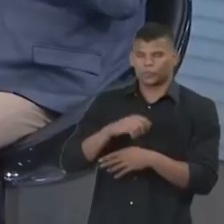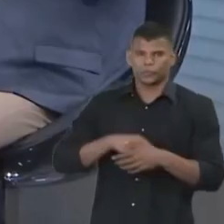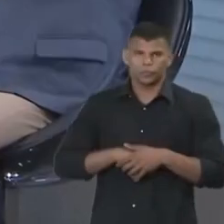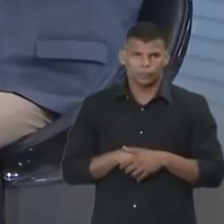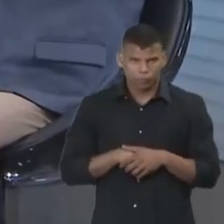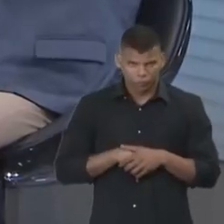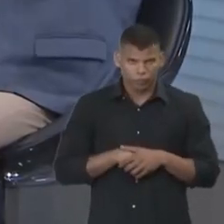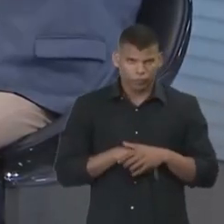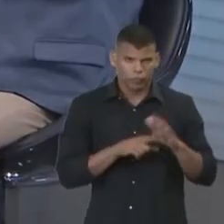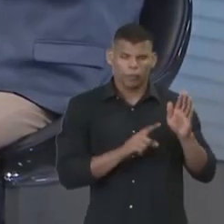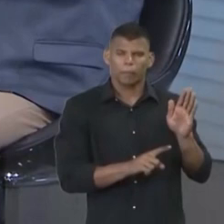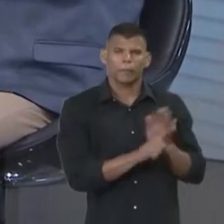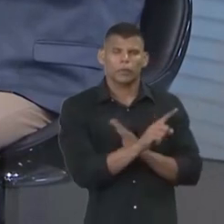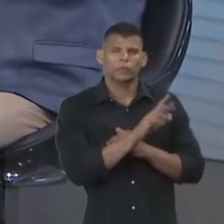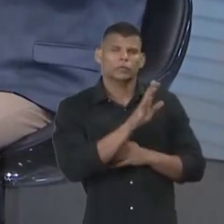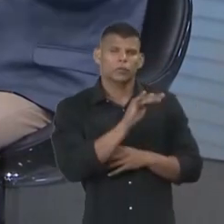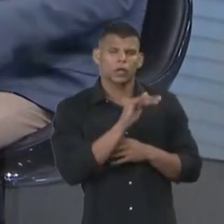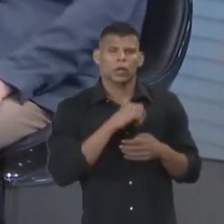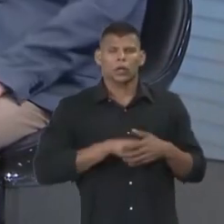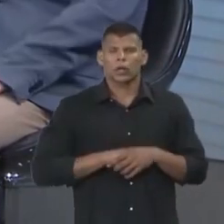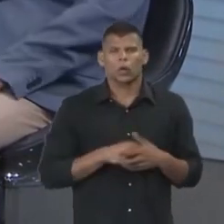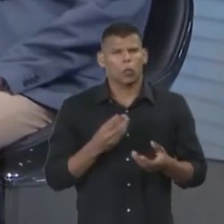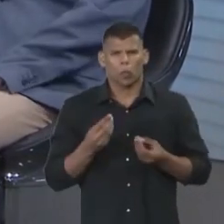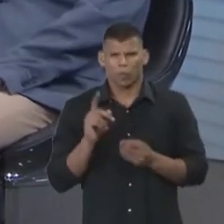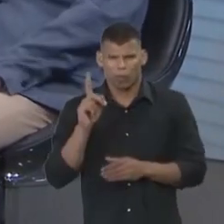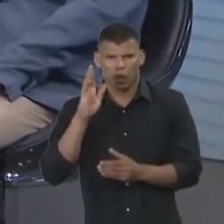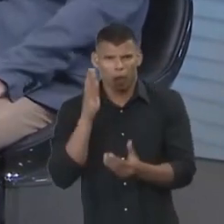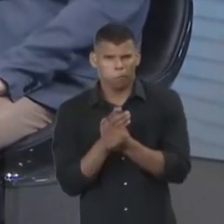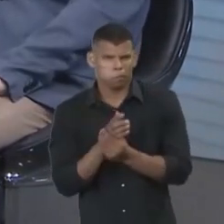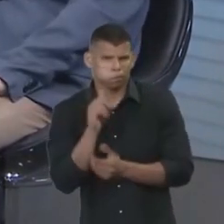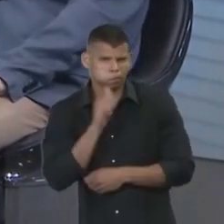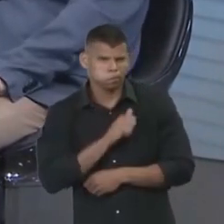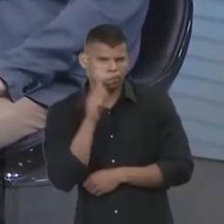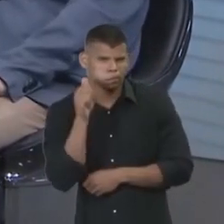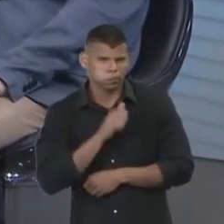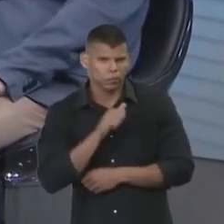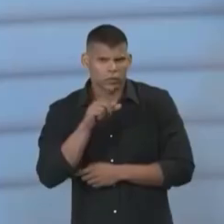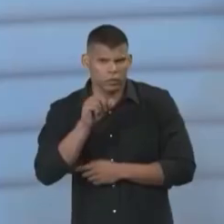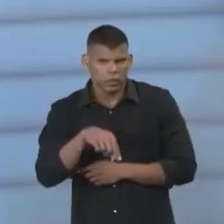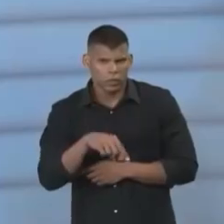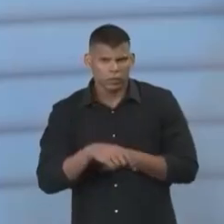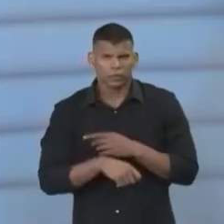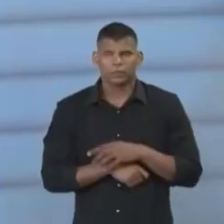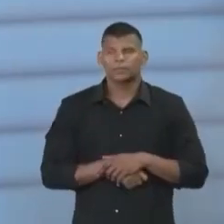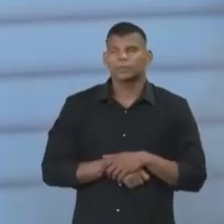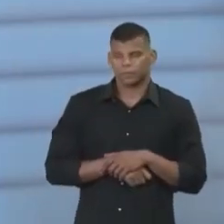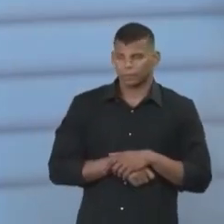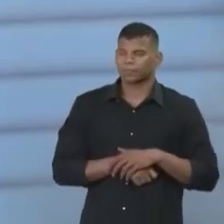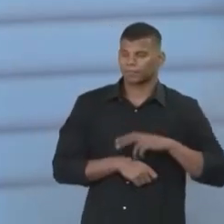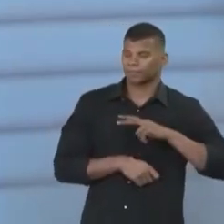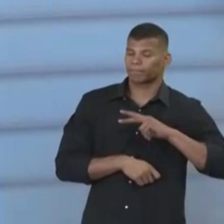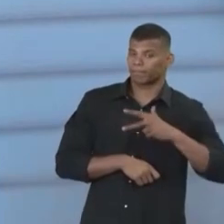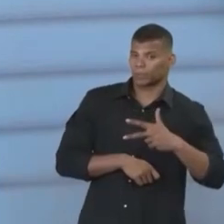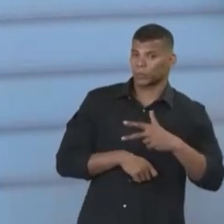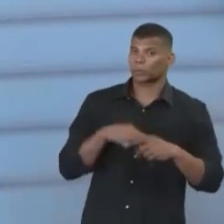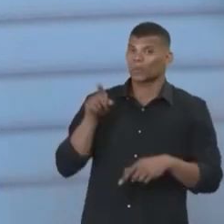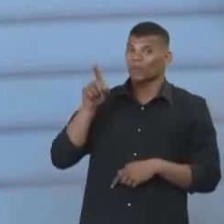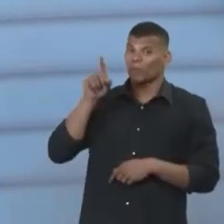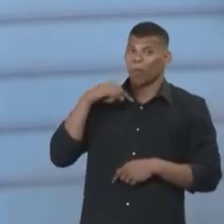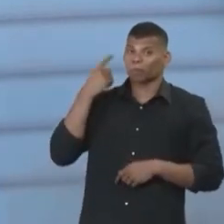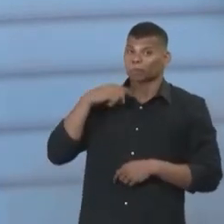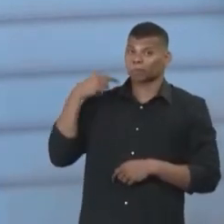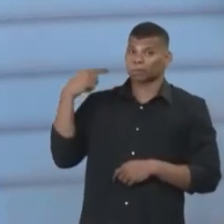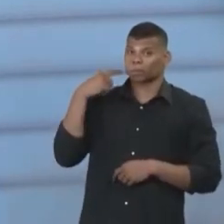brasileiros e também lá fora... Portugueses. Portugueses. Isso. E a pesquisa se voltou a analisar